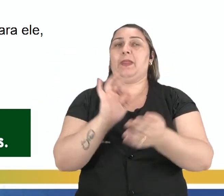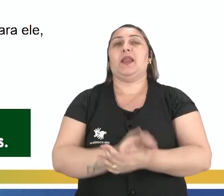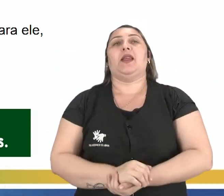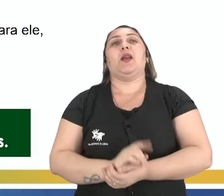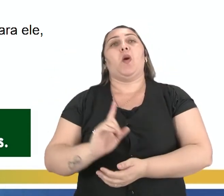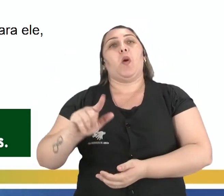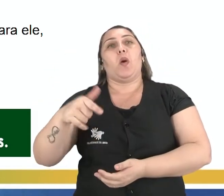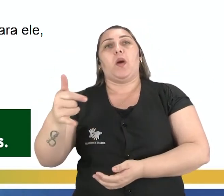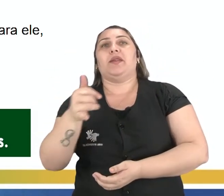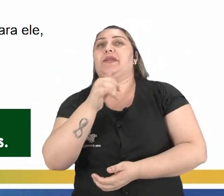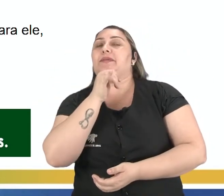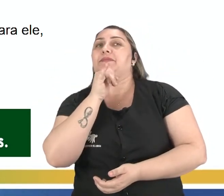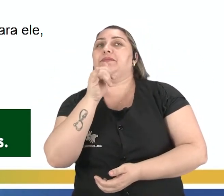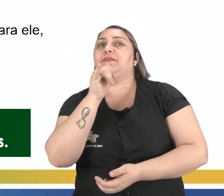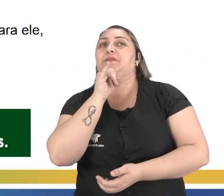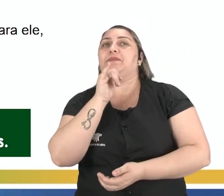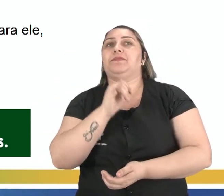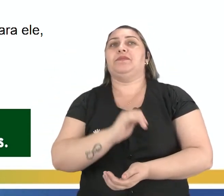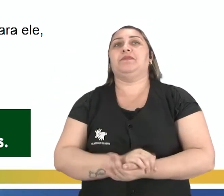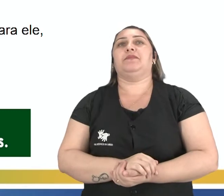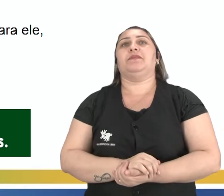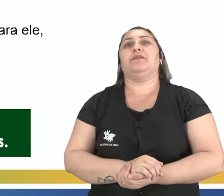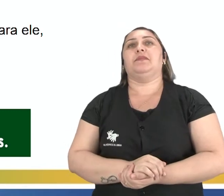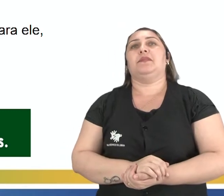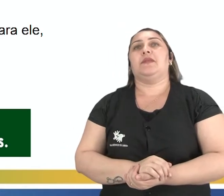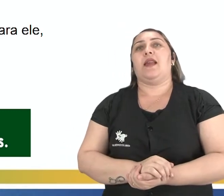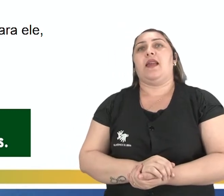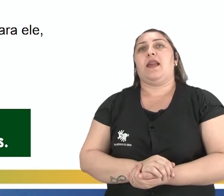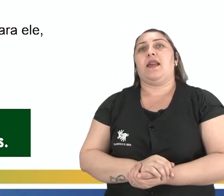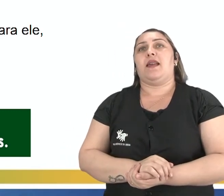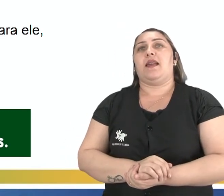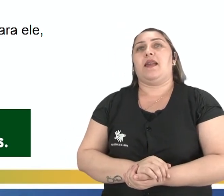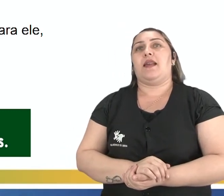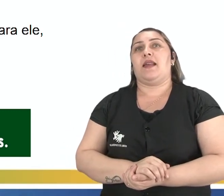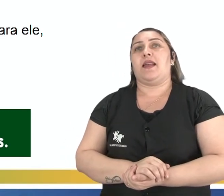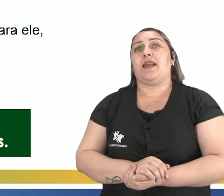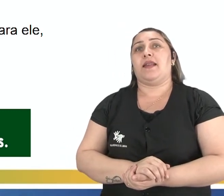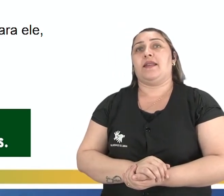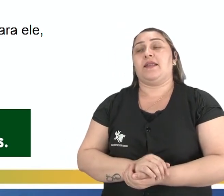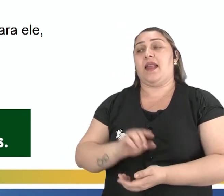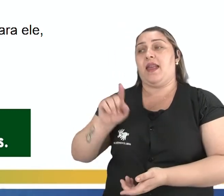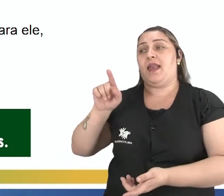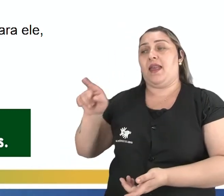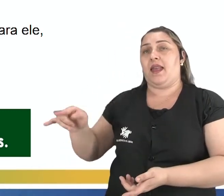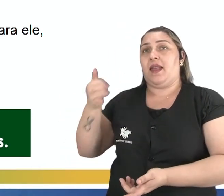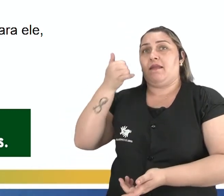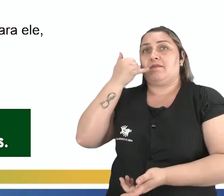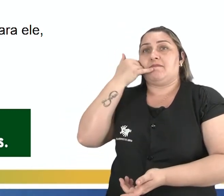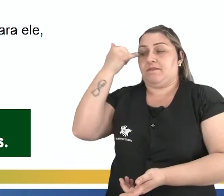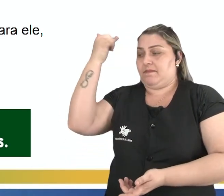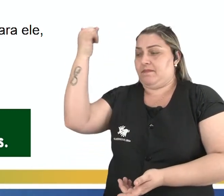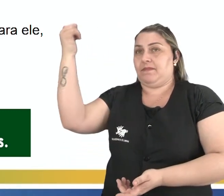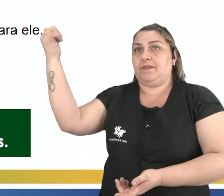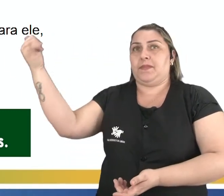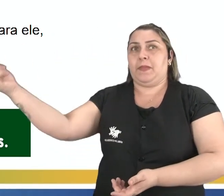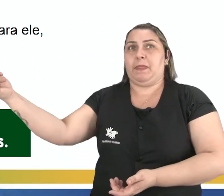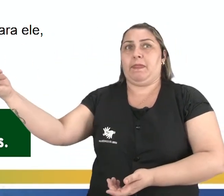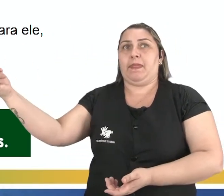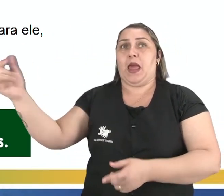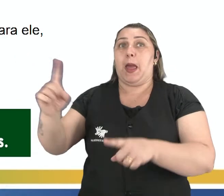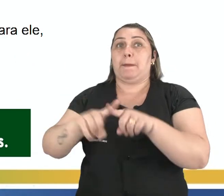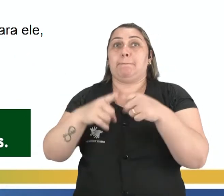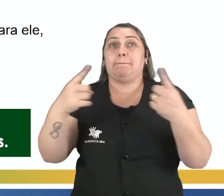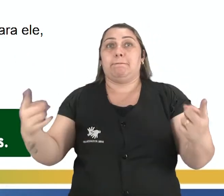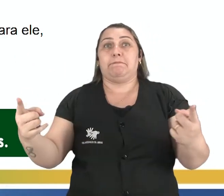Outro exemplo. She called him, but he didn't answer the phone. Ela telefonou para ele,